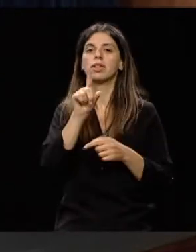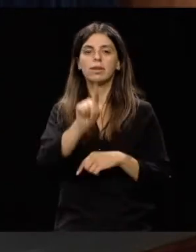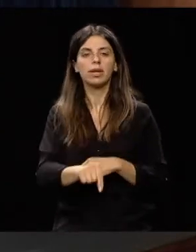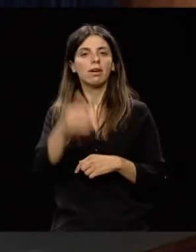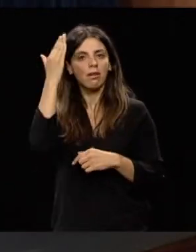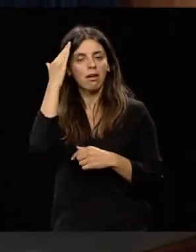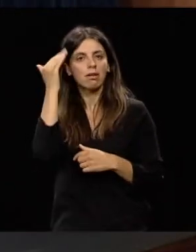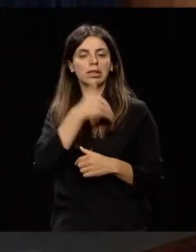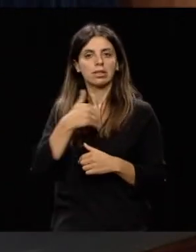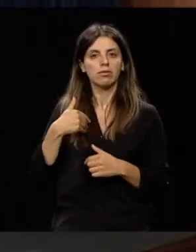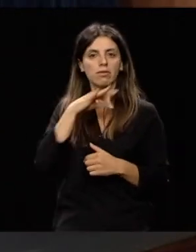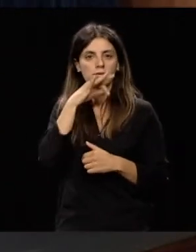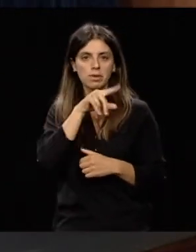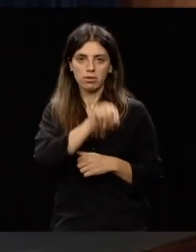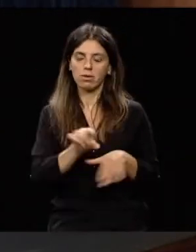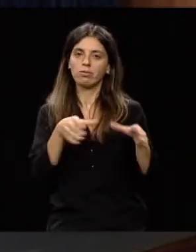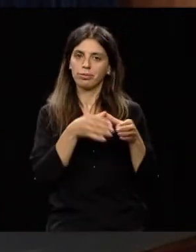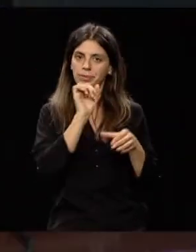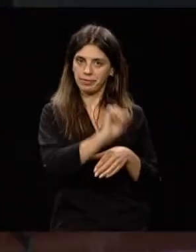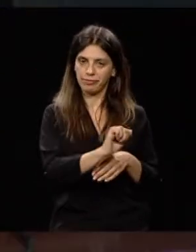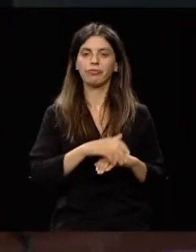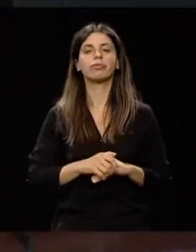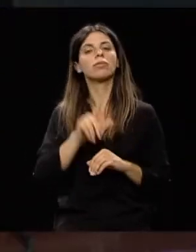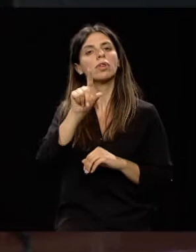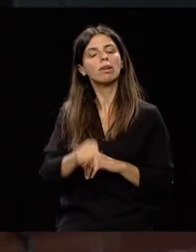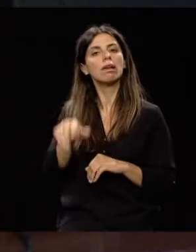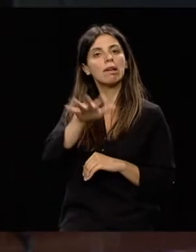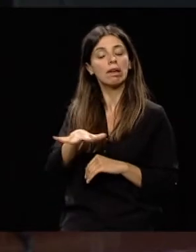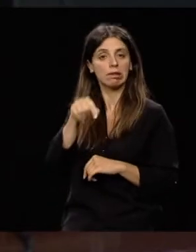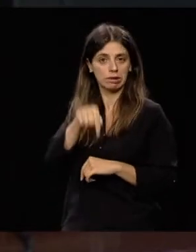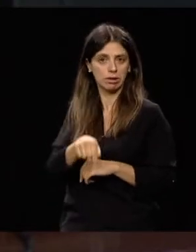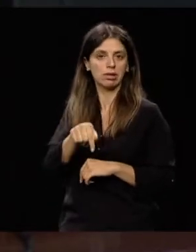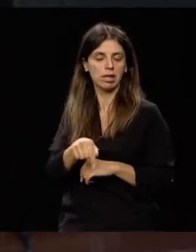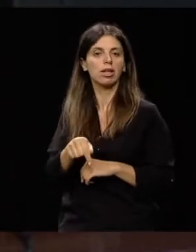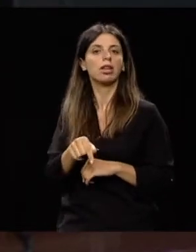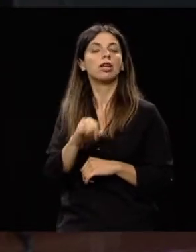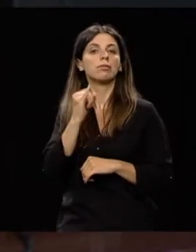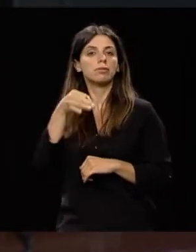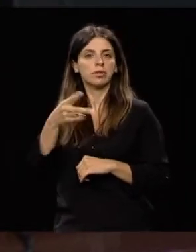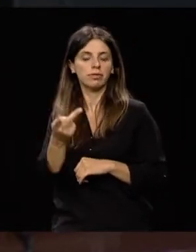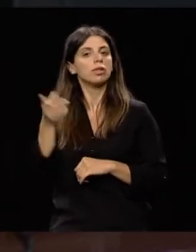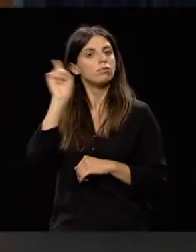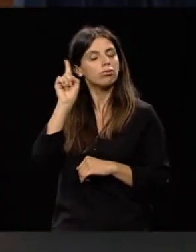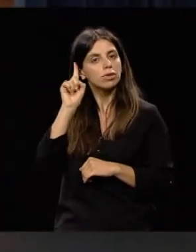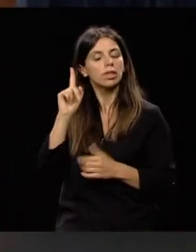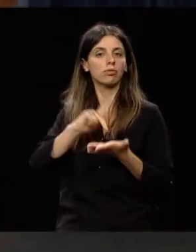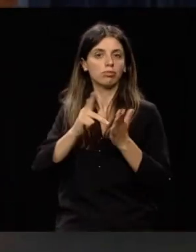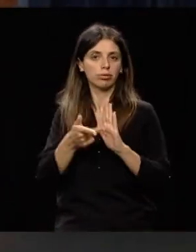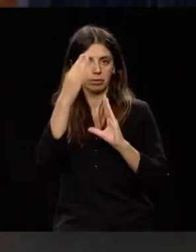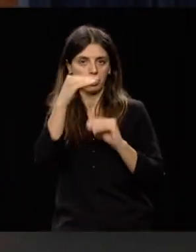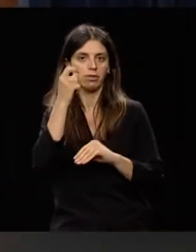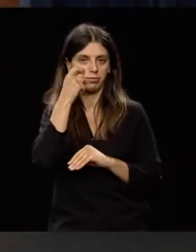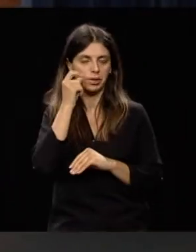familiar e da comunidade e também uma área muito importante aqui no nosso Instituto, no Politécnico de Biseu, que tem a ver com as ciências